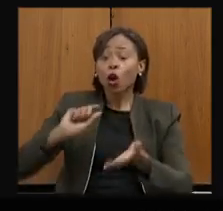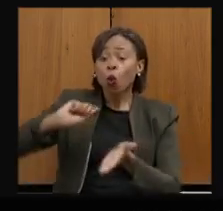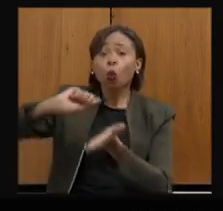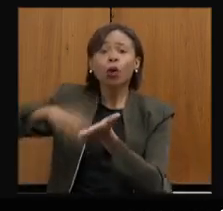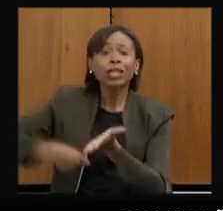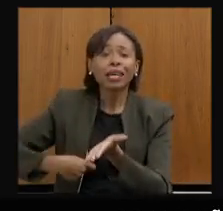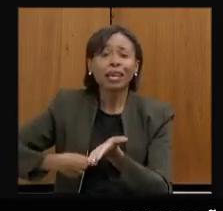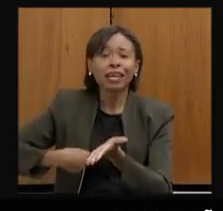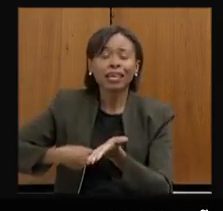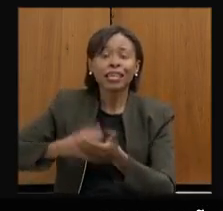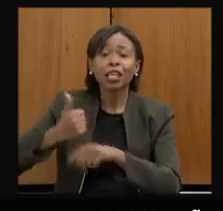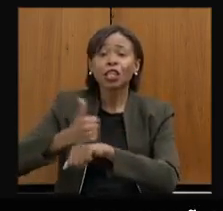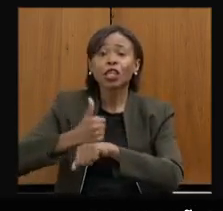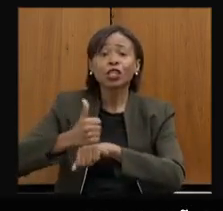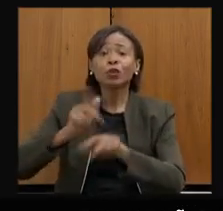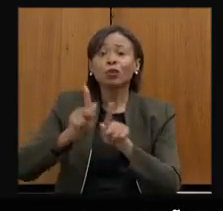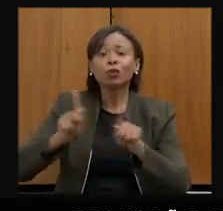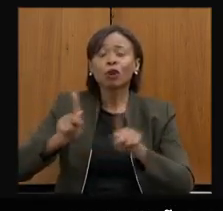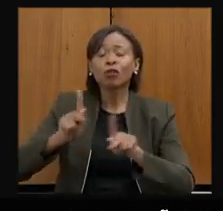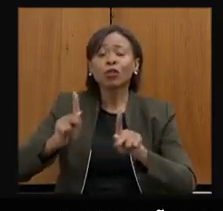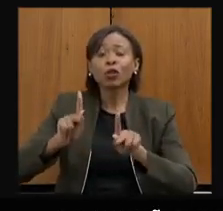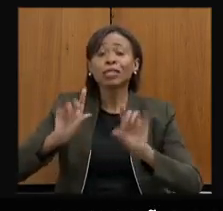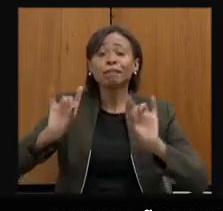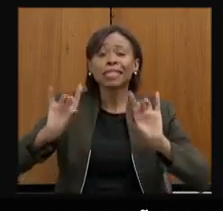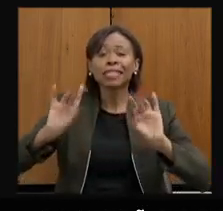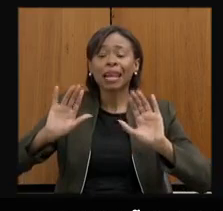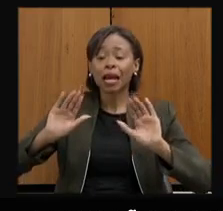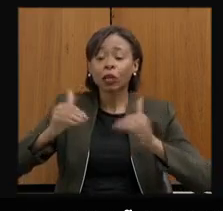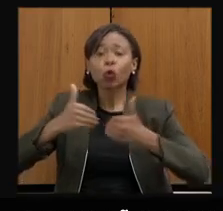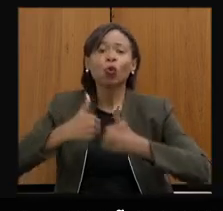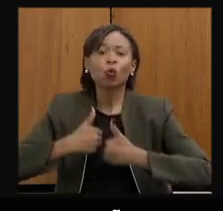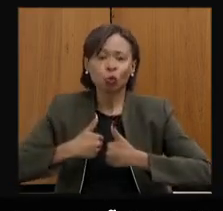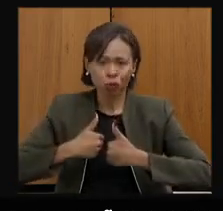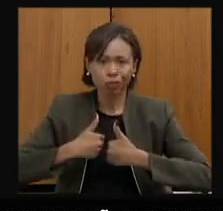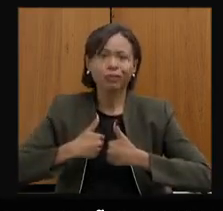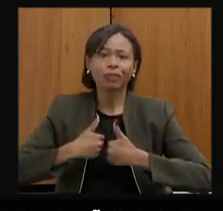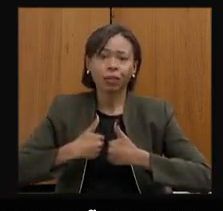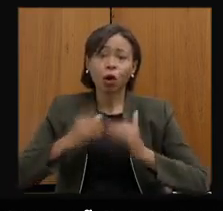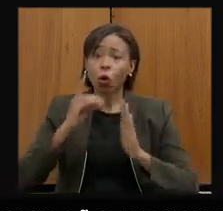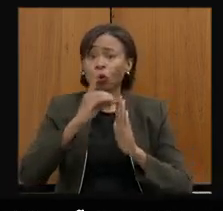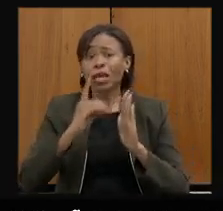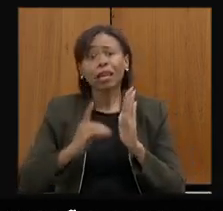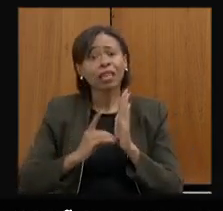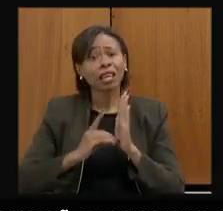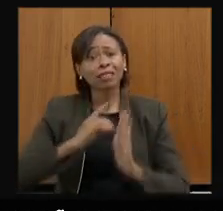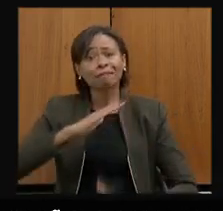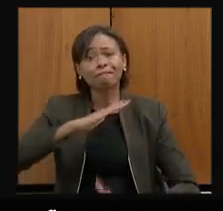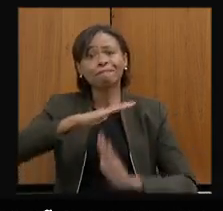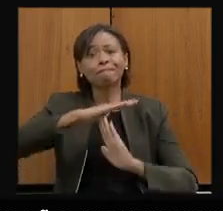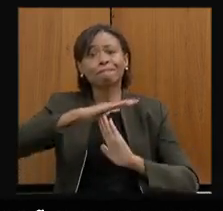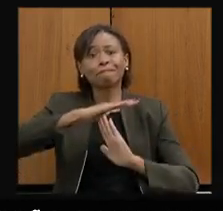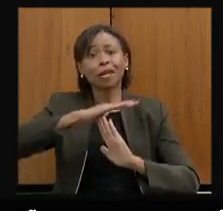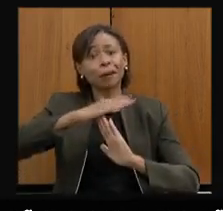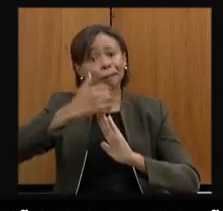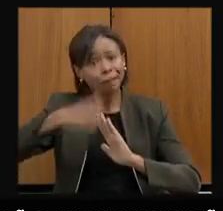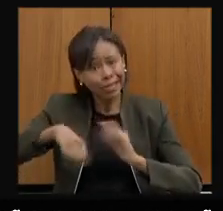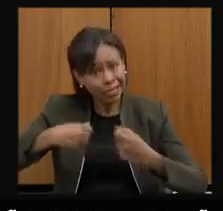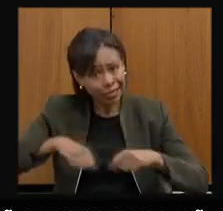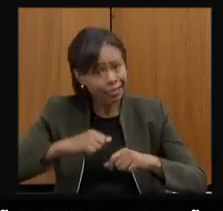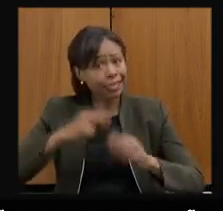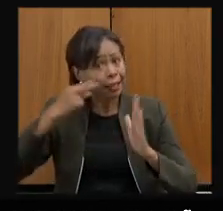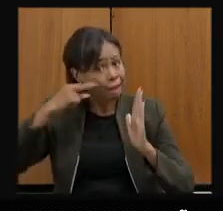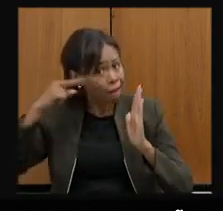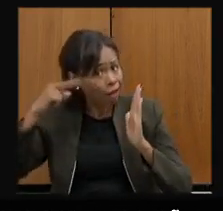que vão tratar com os autistas. O decreto, ele é muito limitante, o decreto precisa ser revisto, Júlia, o mais rápido possível.